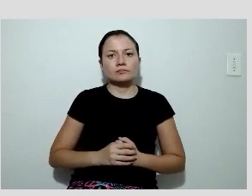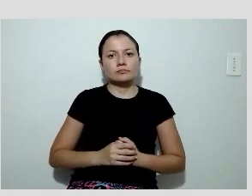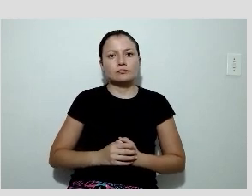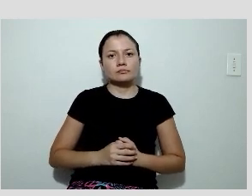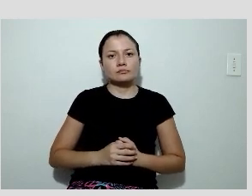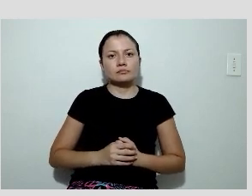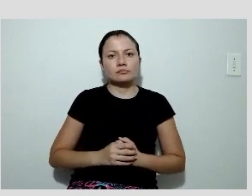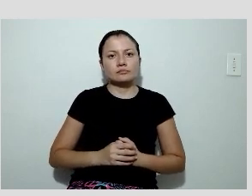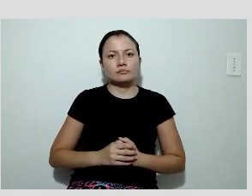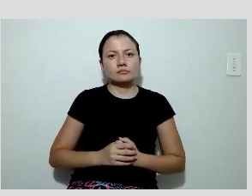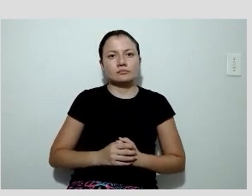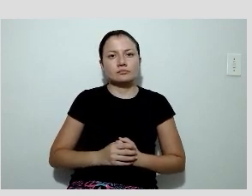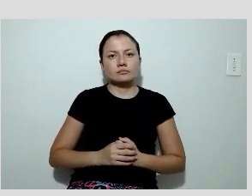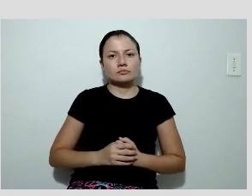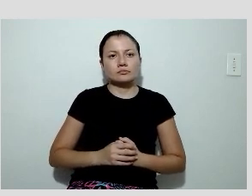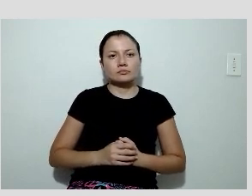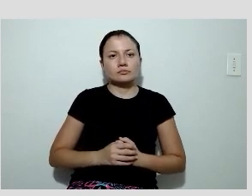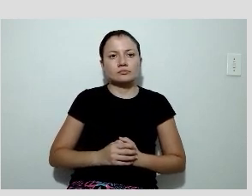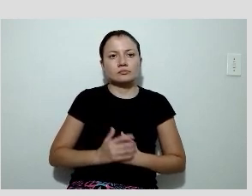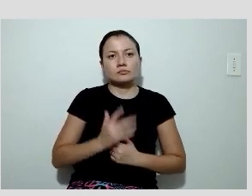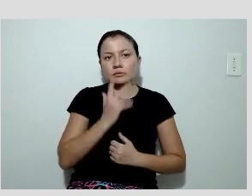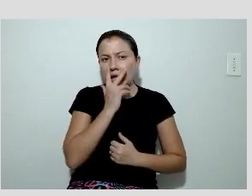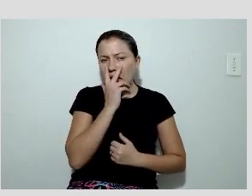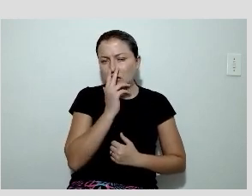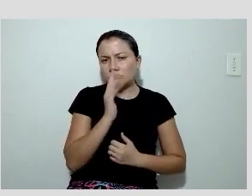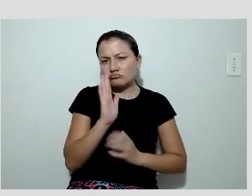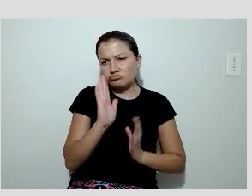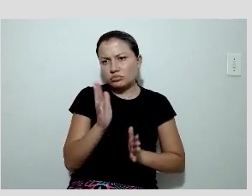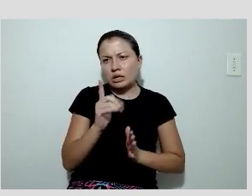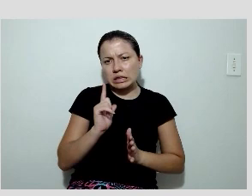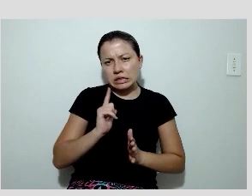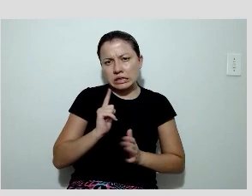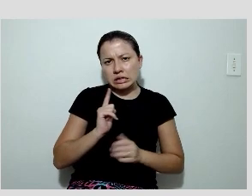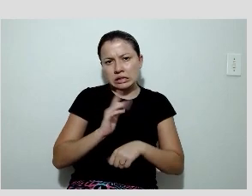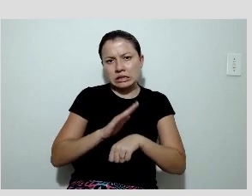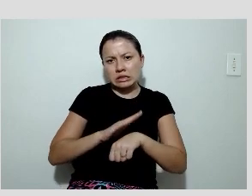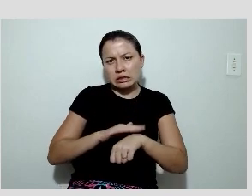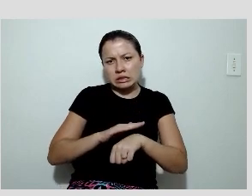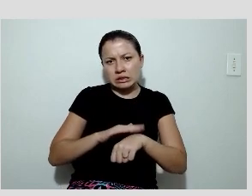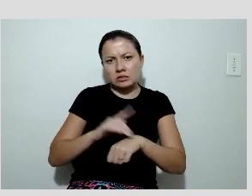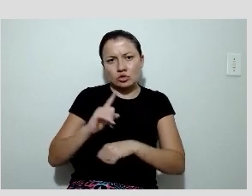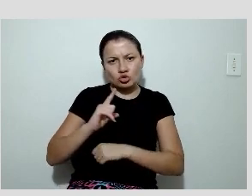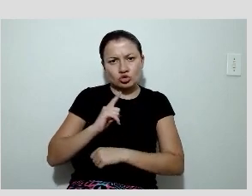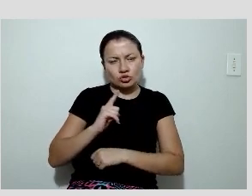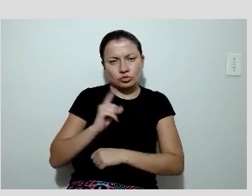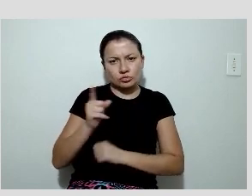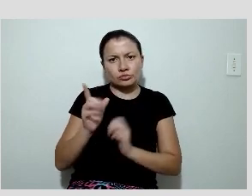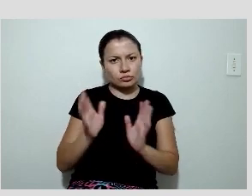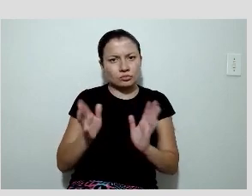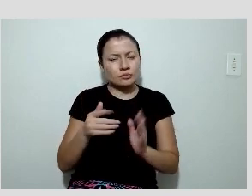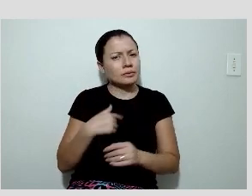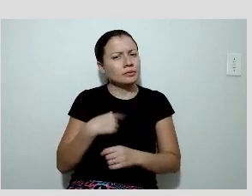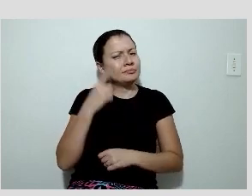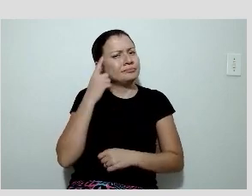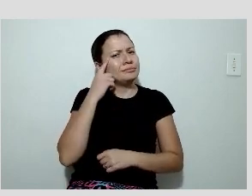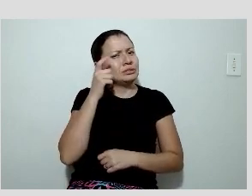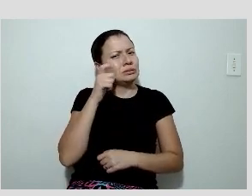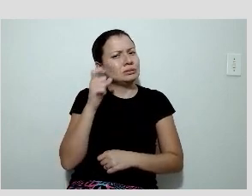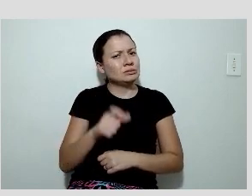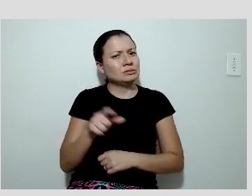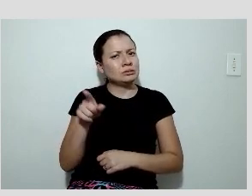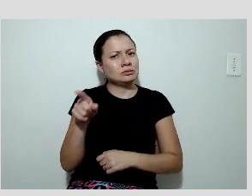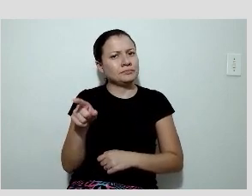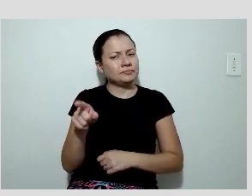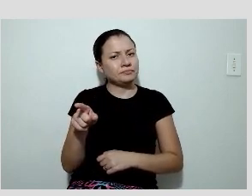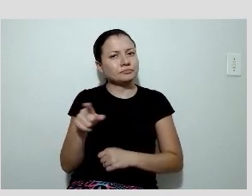já tem um certo tempo esse exame. Acho que é interessante nesse tipo de situação que um